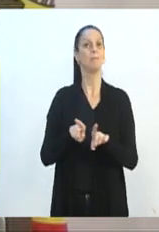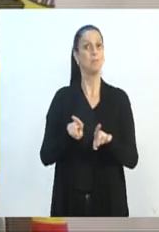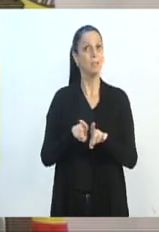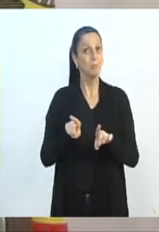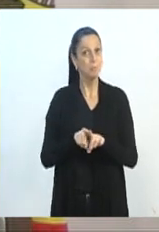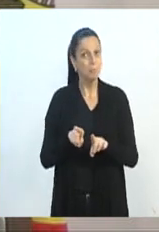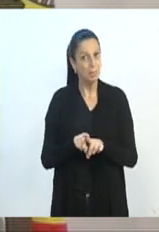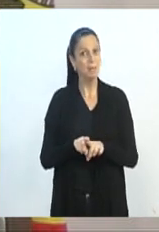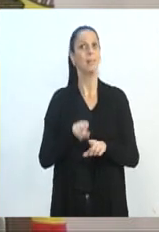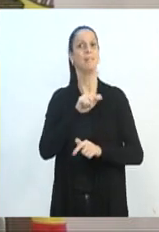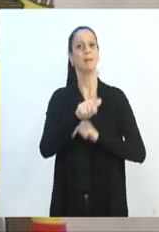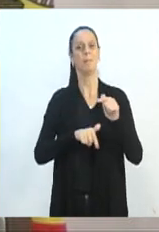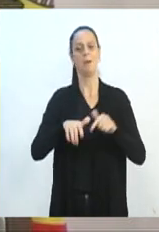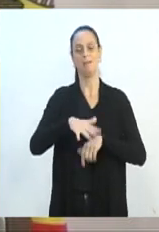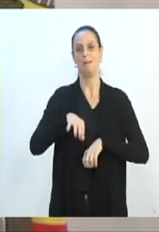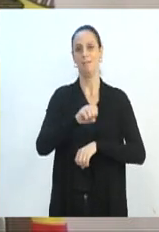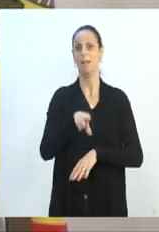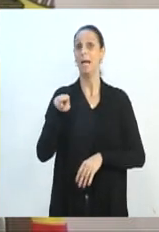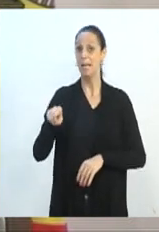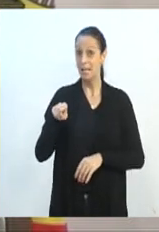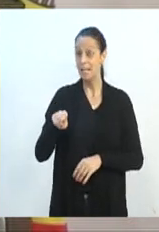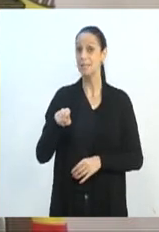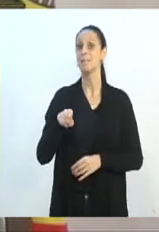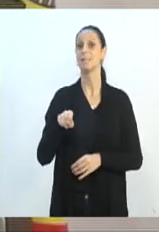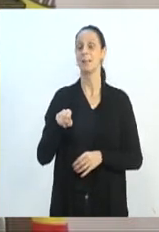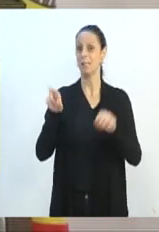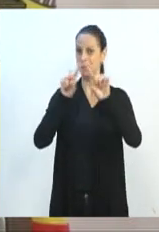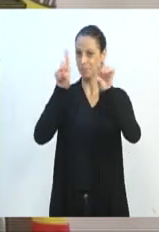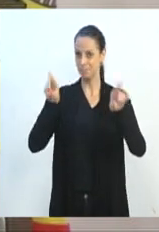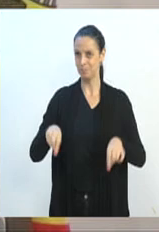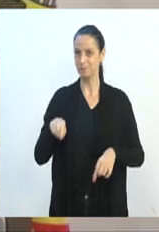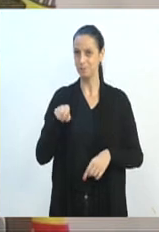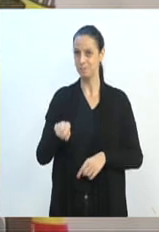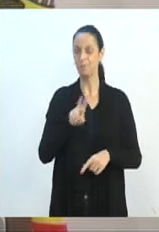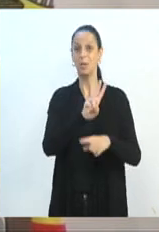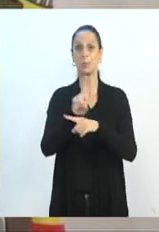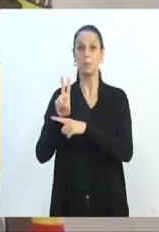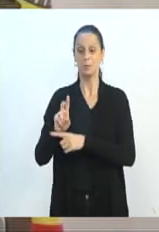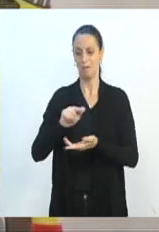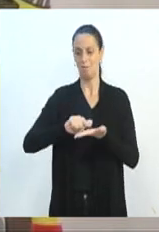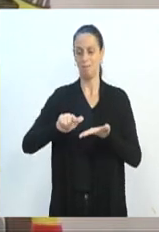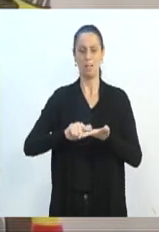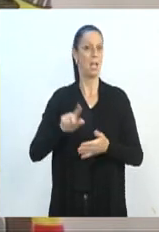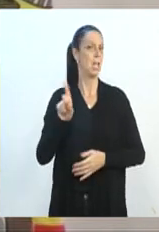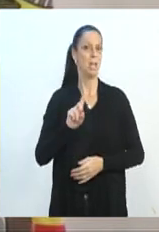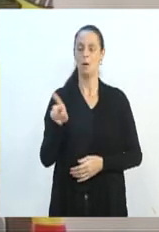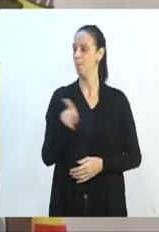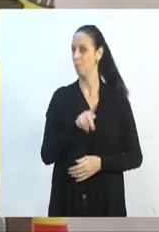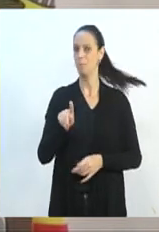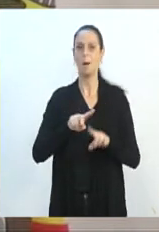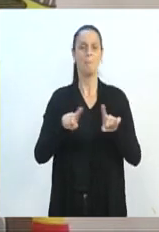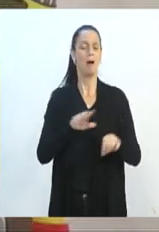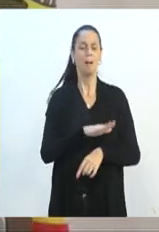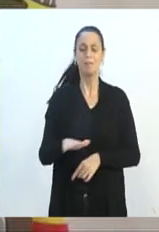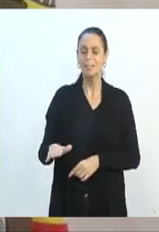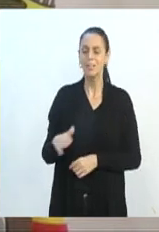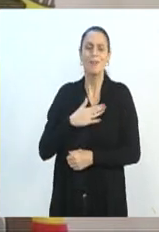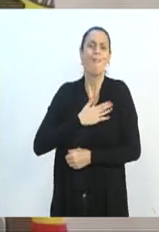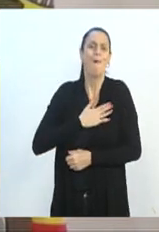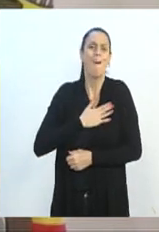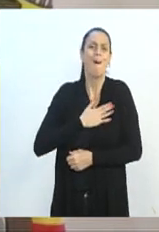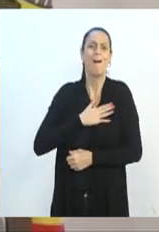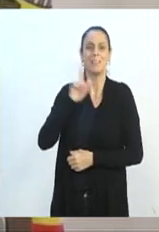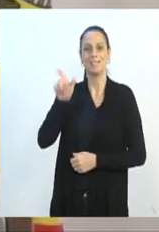carinho que essa servidora tinha, e é uma servidora que cuida, se eu não me engano, lá da limpeza, não era professora, mas o carinho que as crianças tinham, o